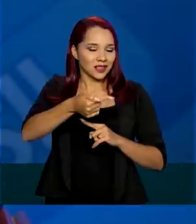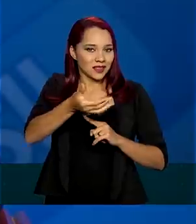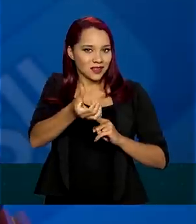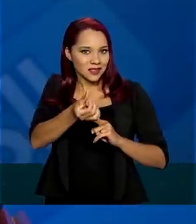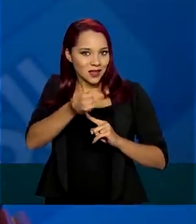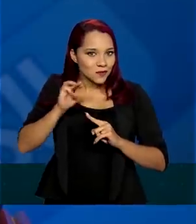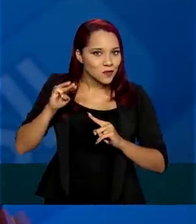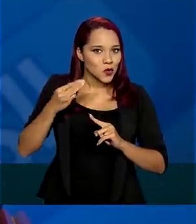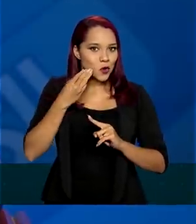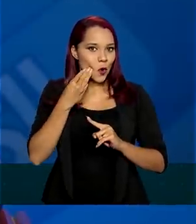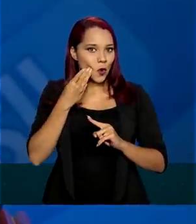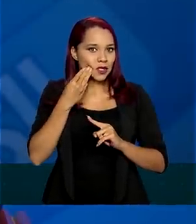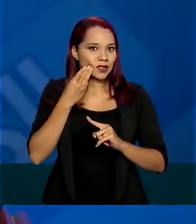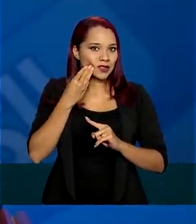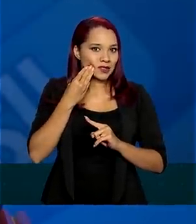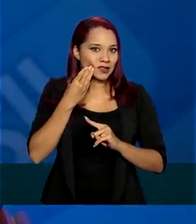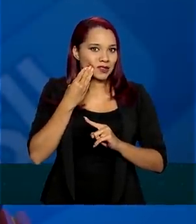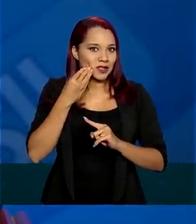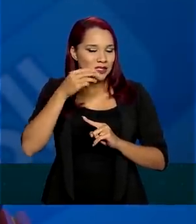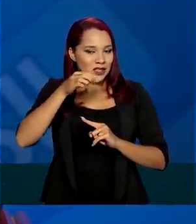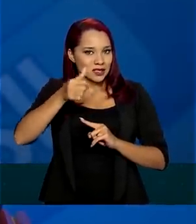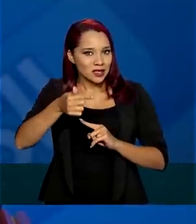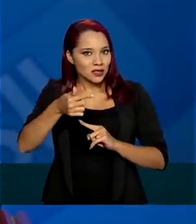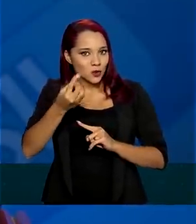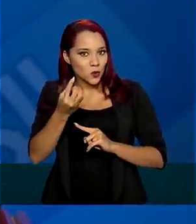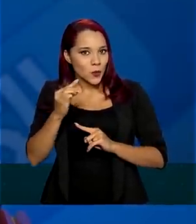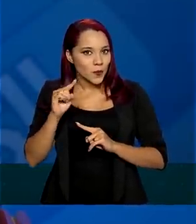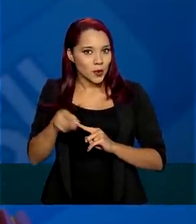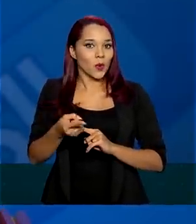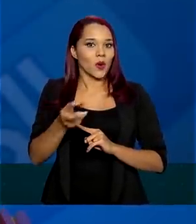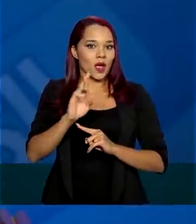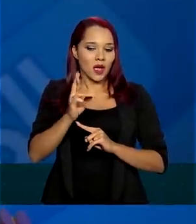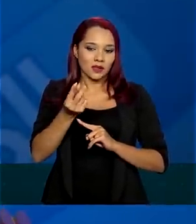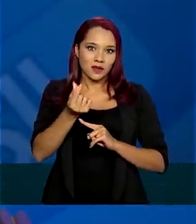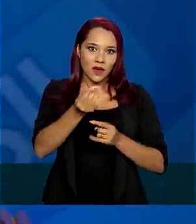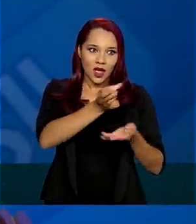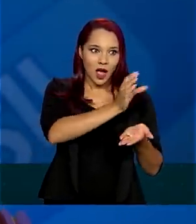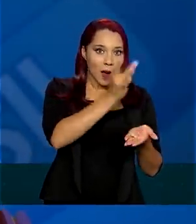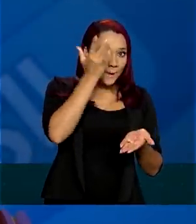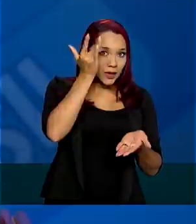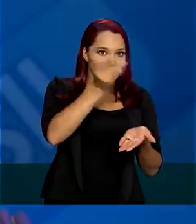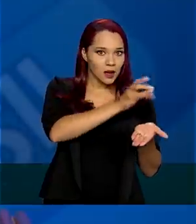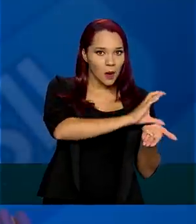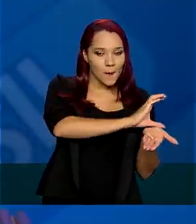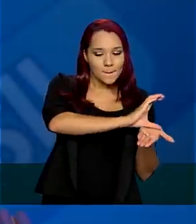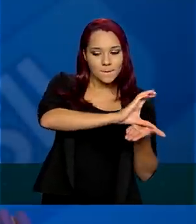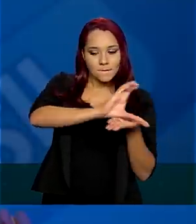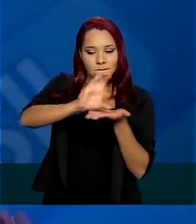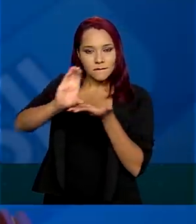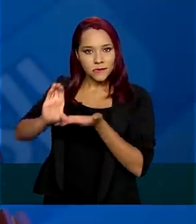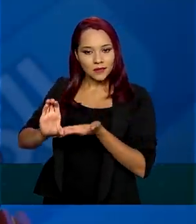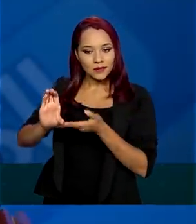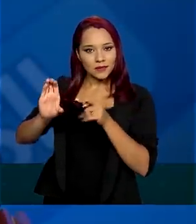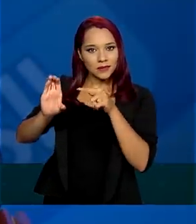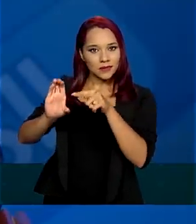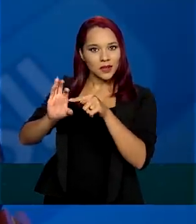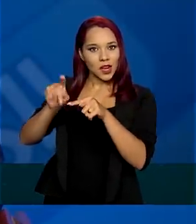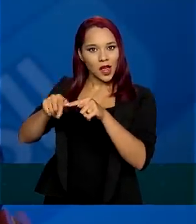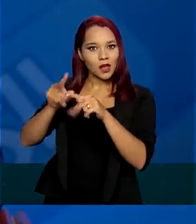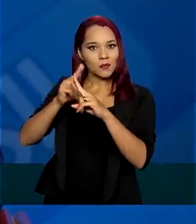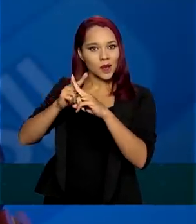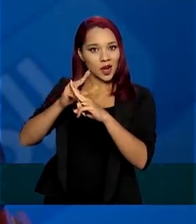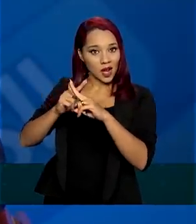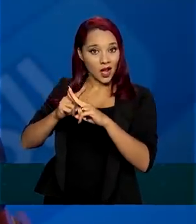751 mil reais, que deverão ser transferidos no dia de amanhã para a Caixa